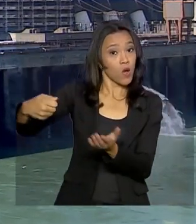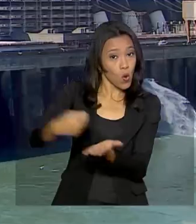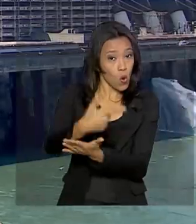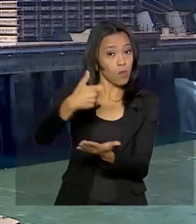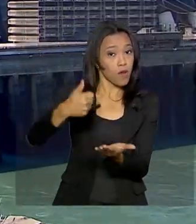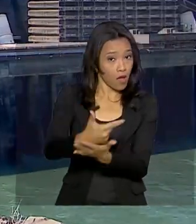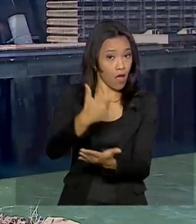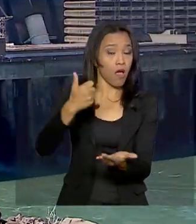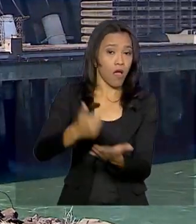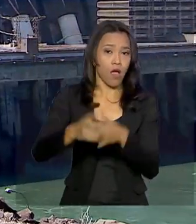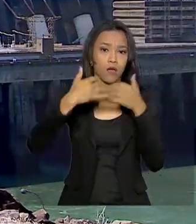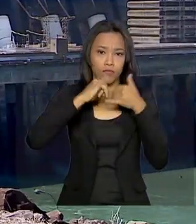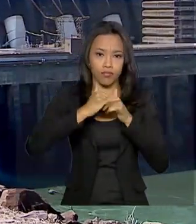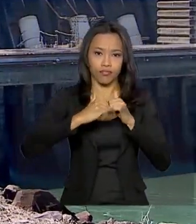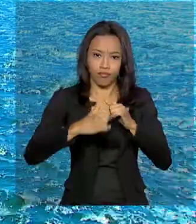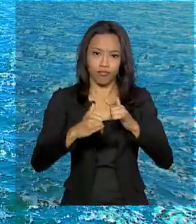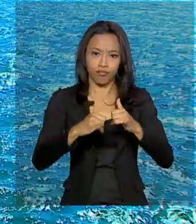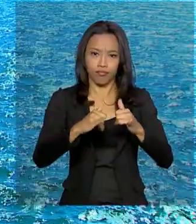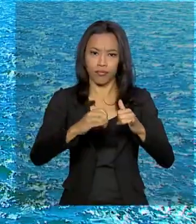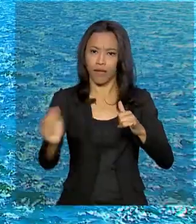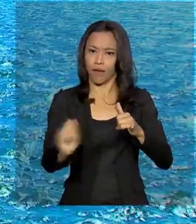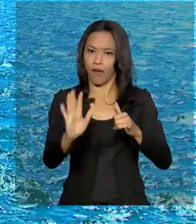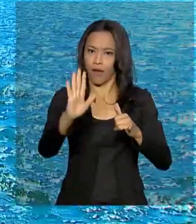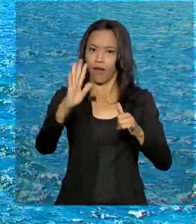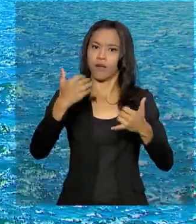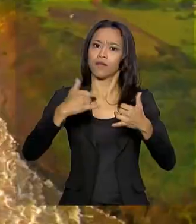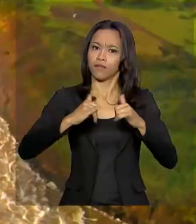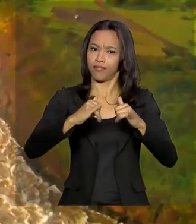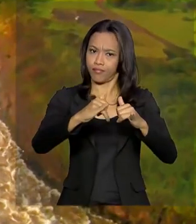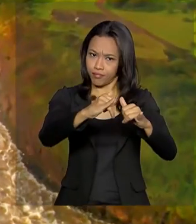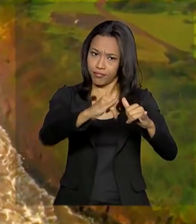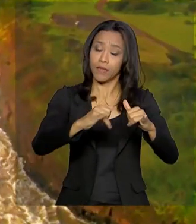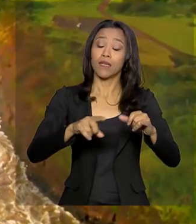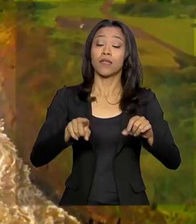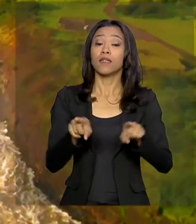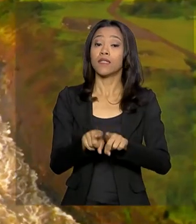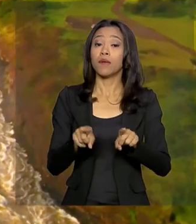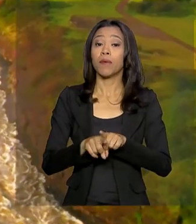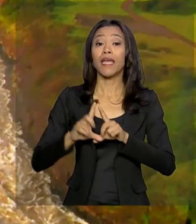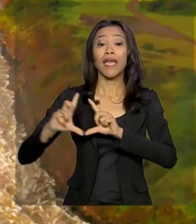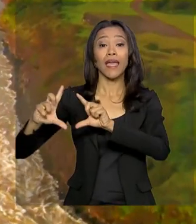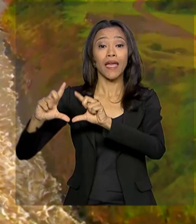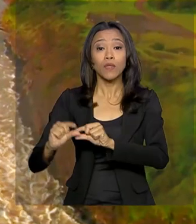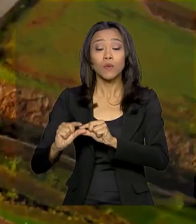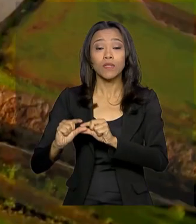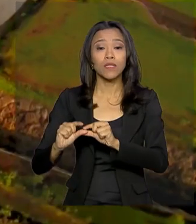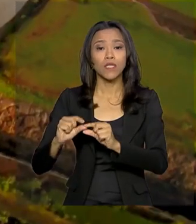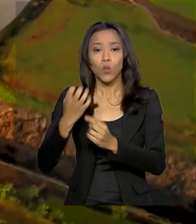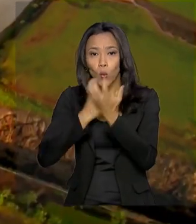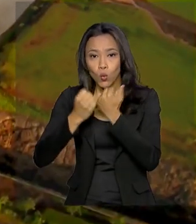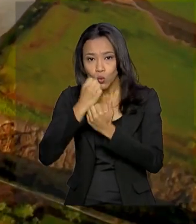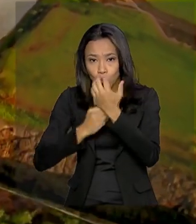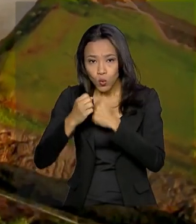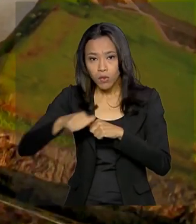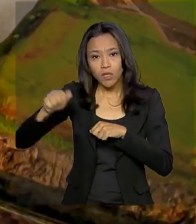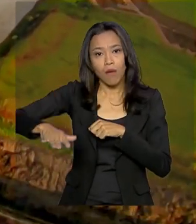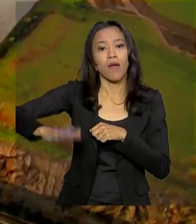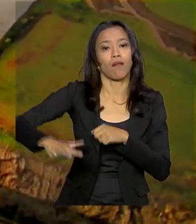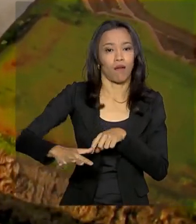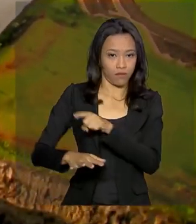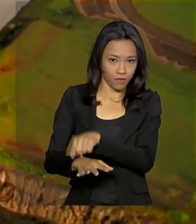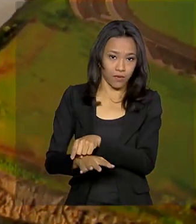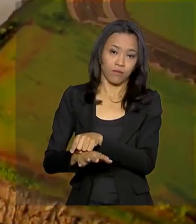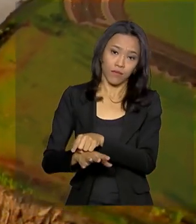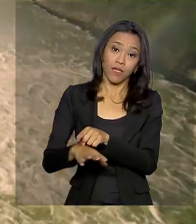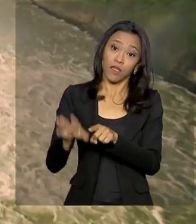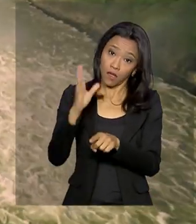em maior quantidade uma energia mais cara, chamada de garantida, e reduziria o consumo da mais barata, que é chamada de excedente, como